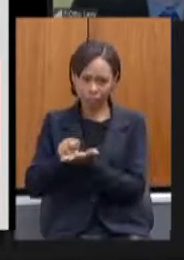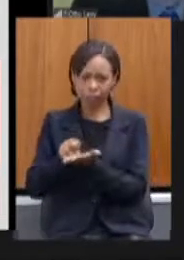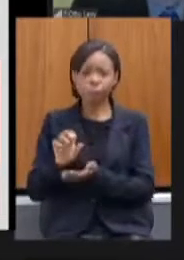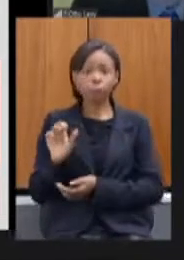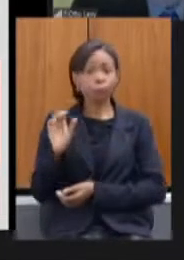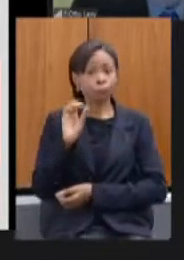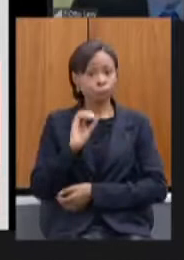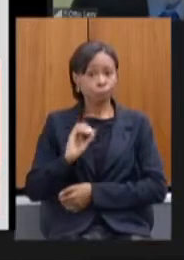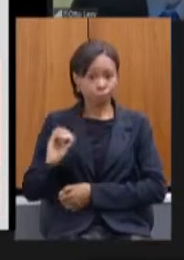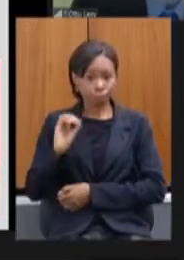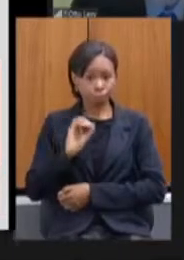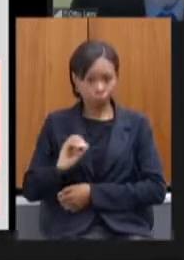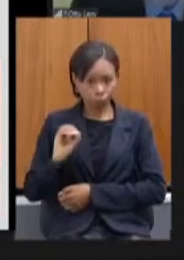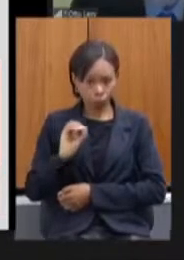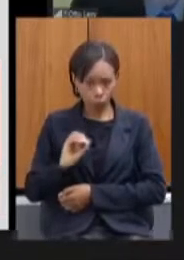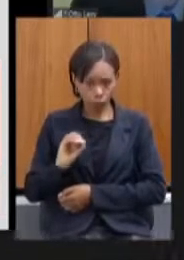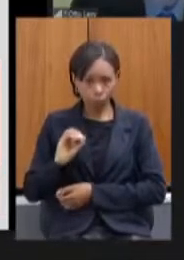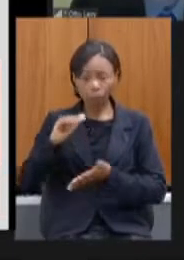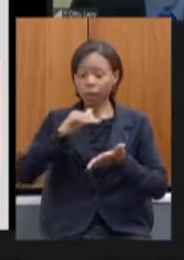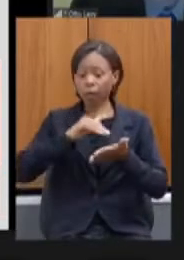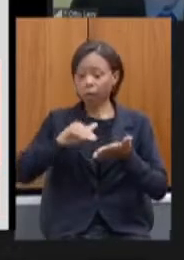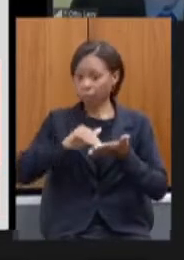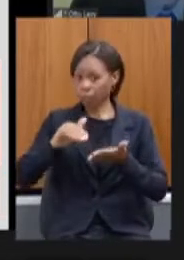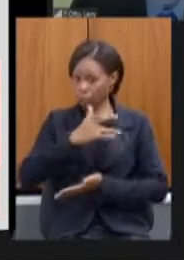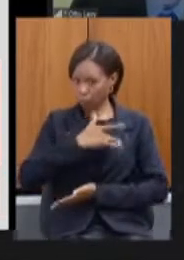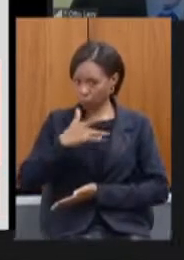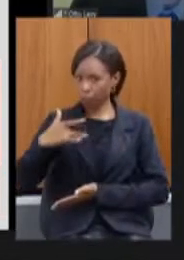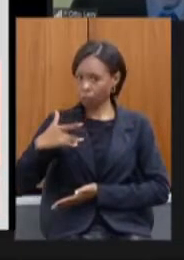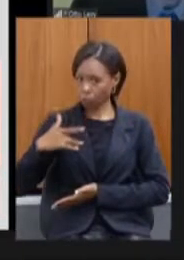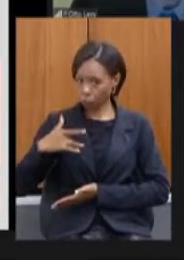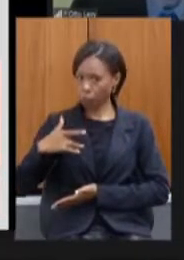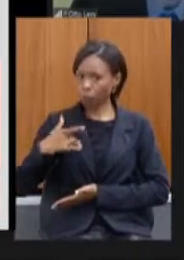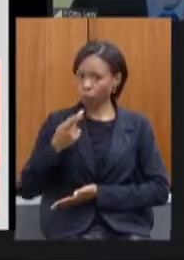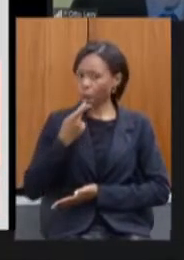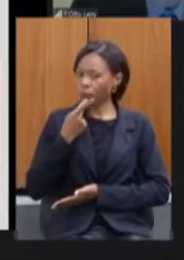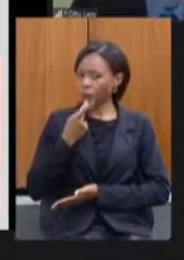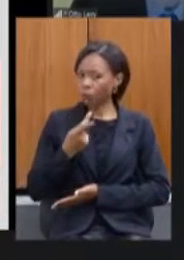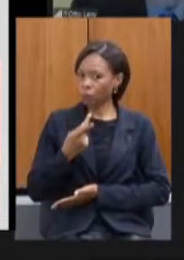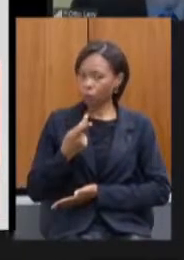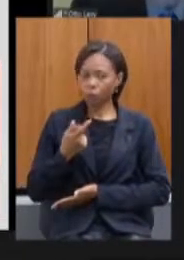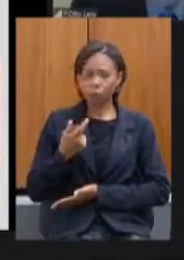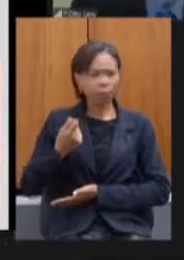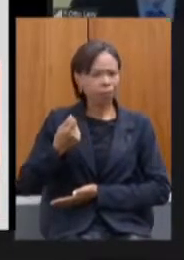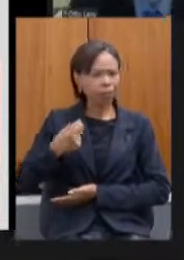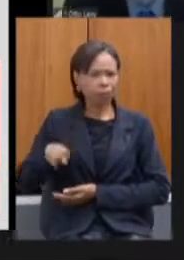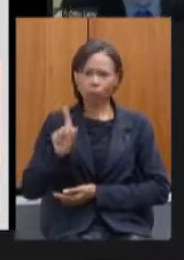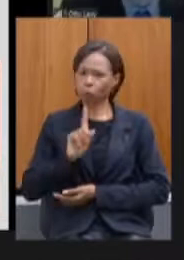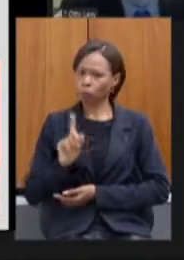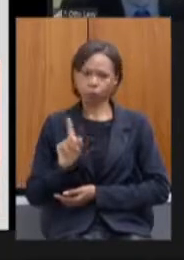em secretaria de estado da saúde informou que não se fazia mais necessária a